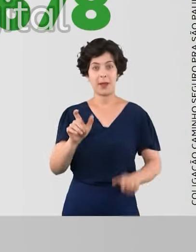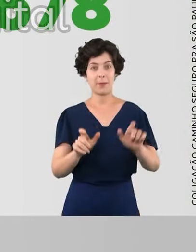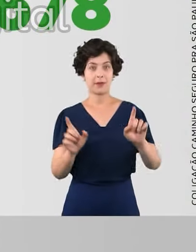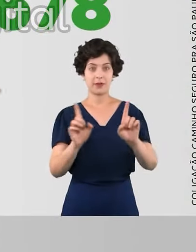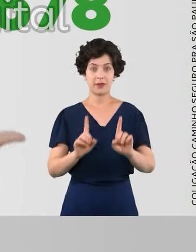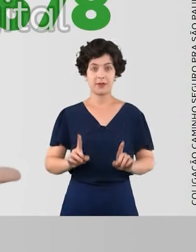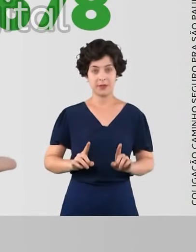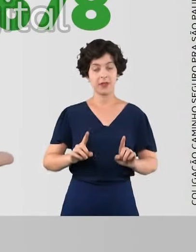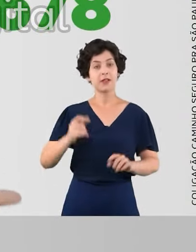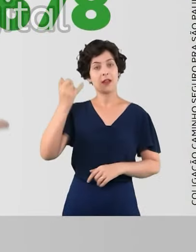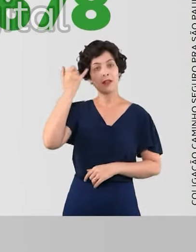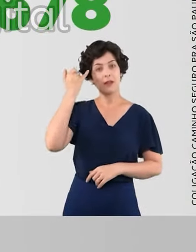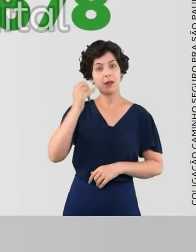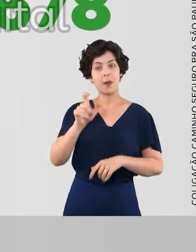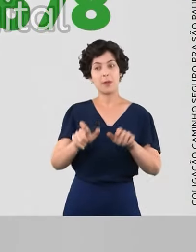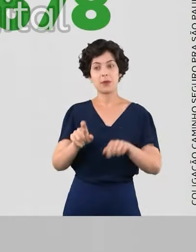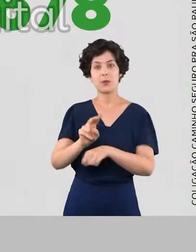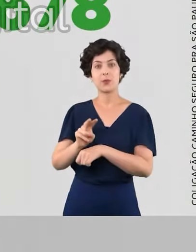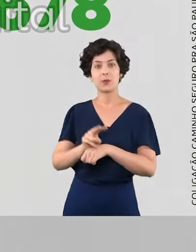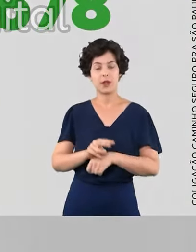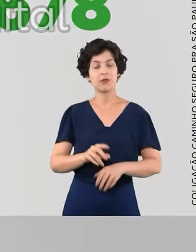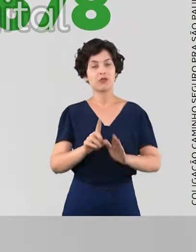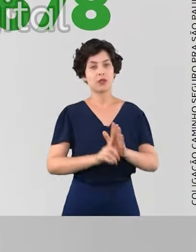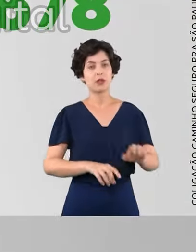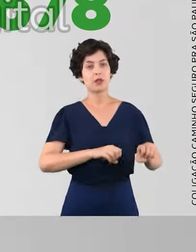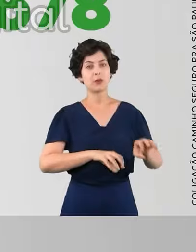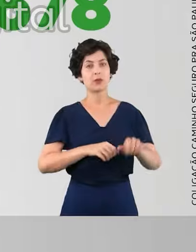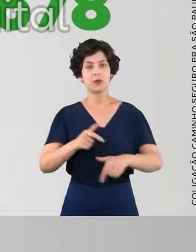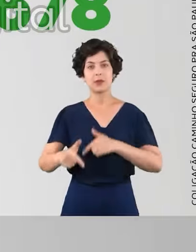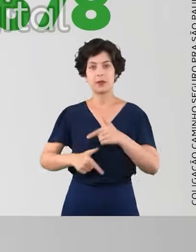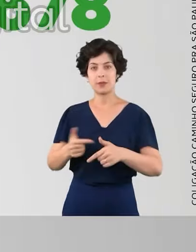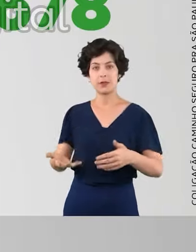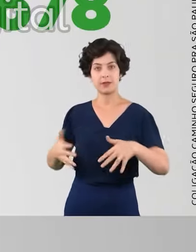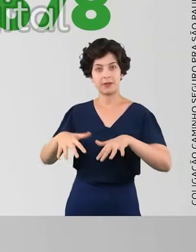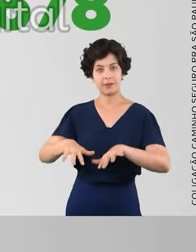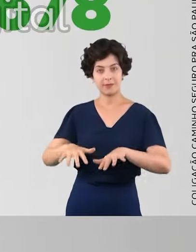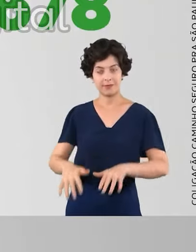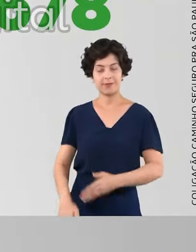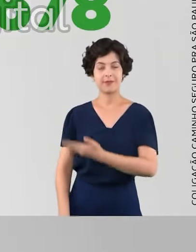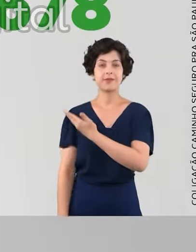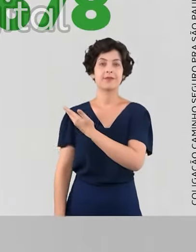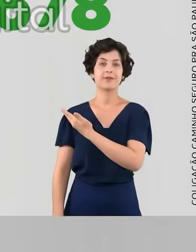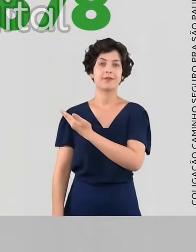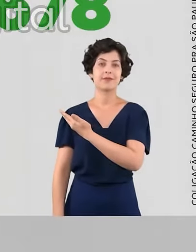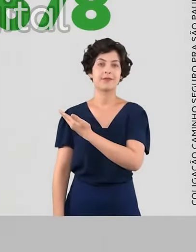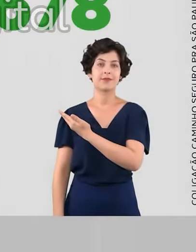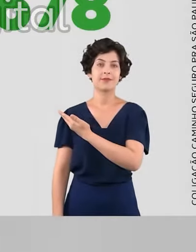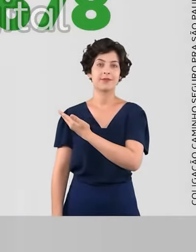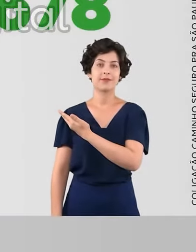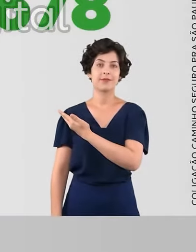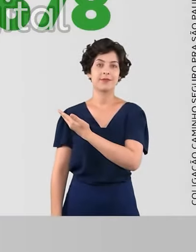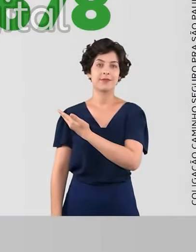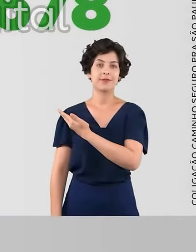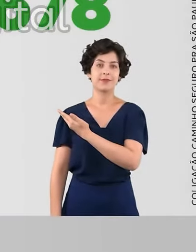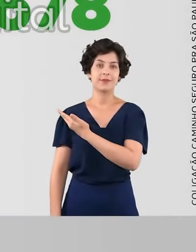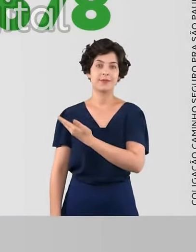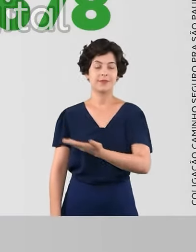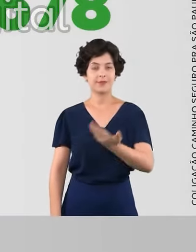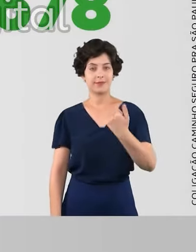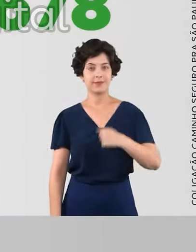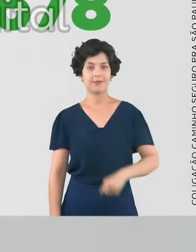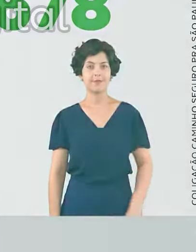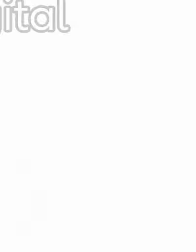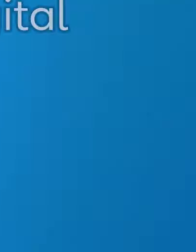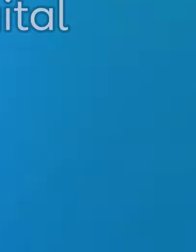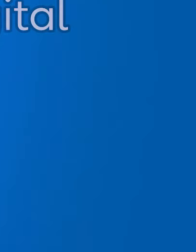intelectual e o seu cuidador tem o direito à educação e o trabalho de forma inclusiva. Professor Amaro 70 678. Vem comigo.